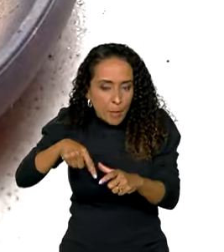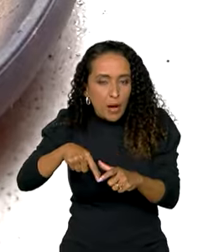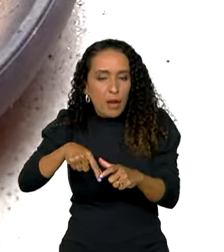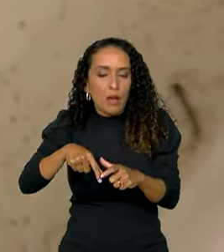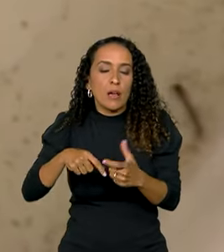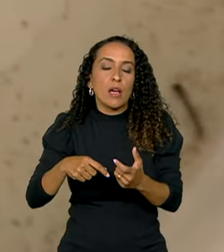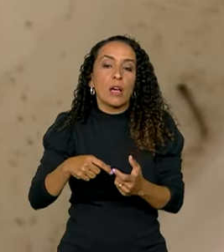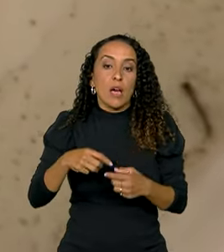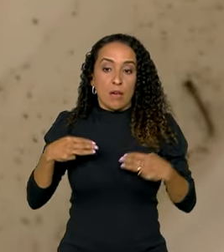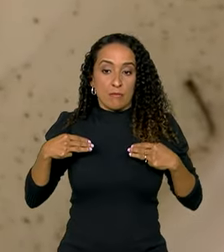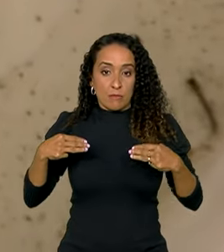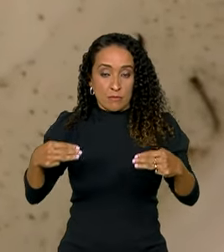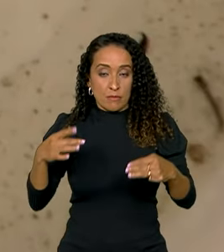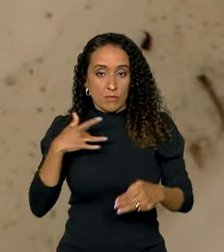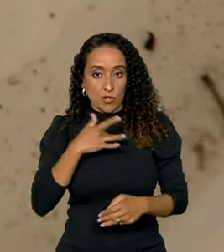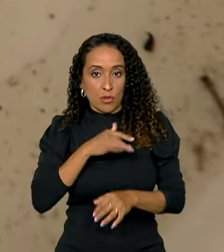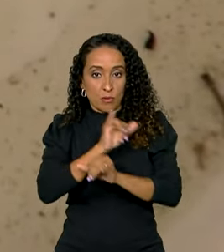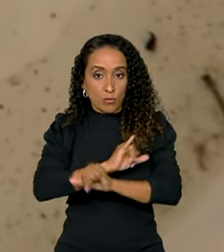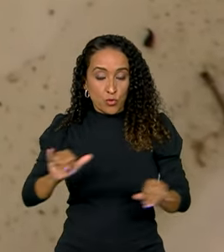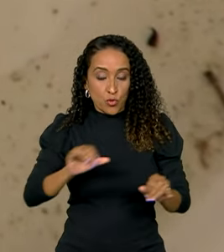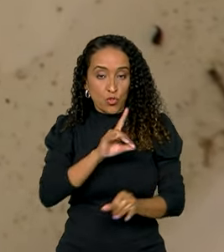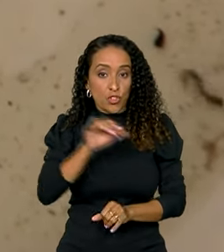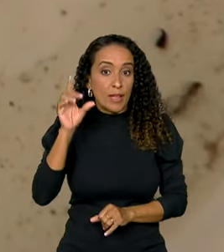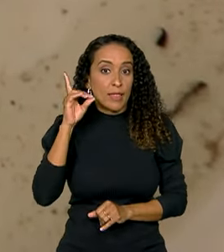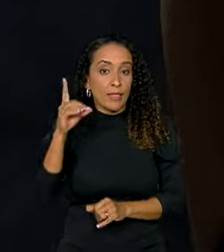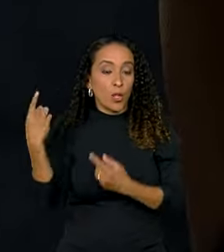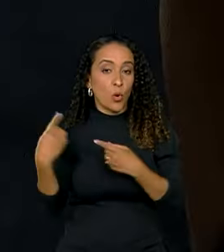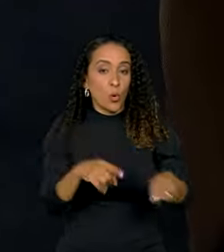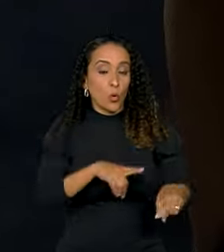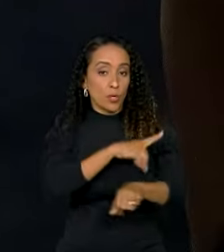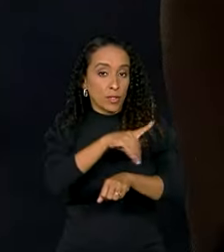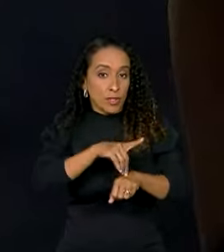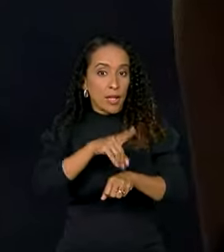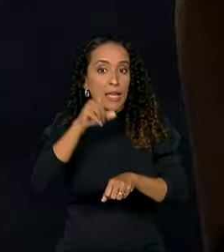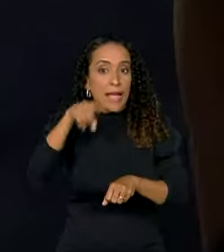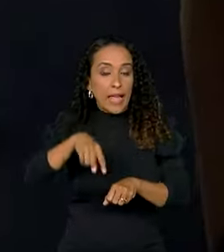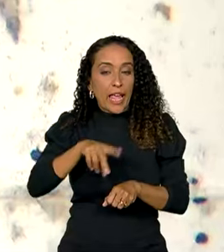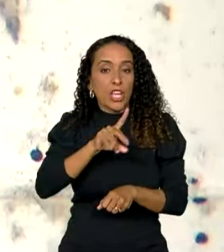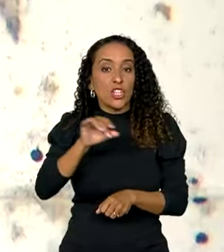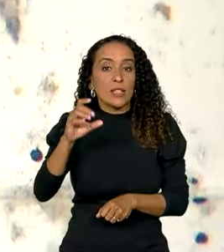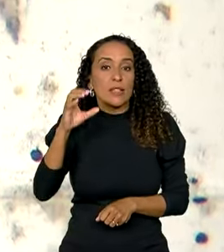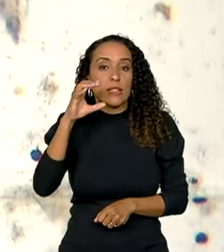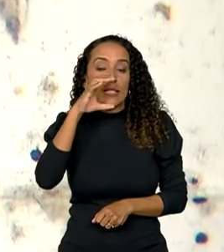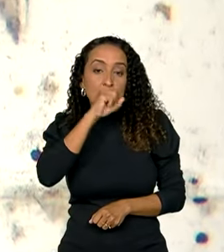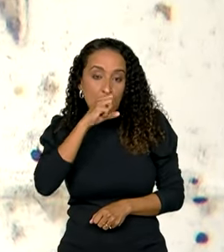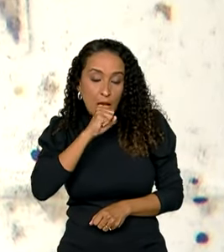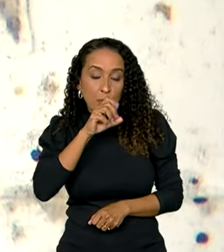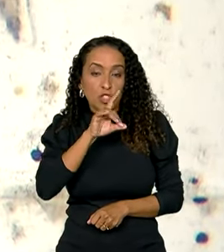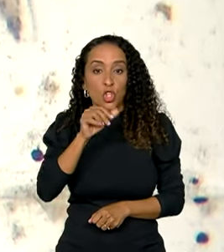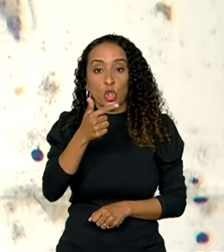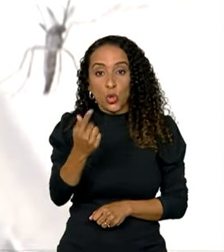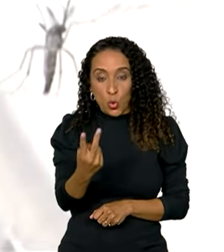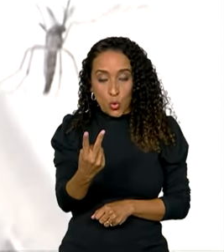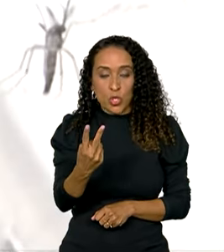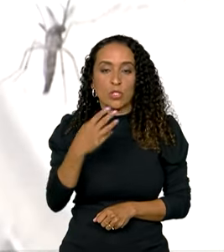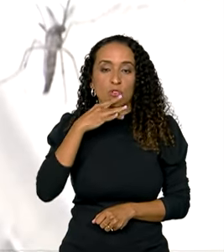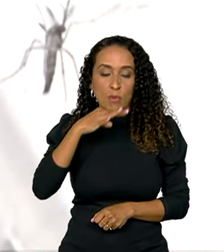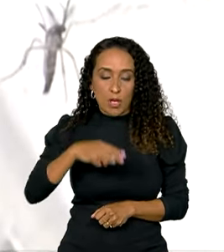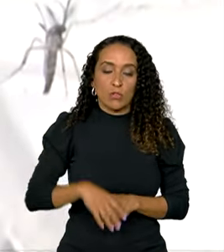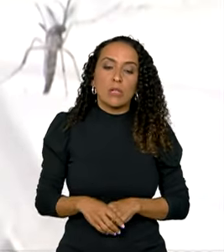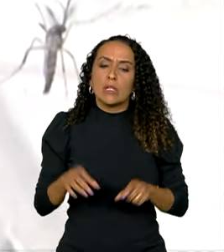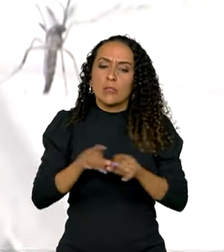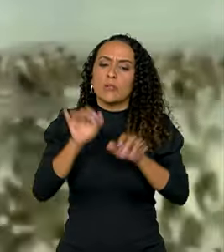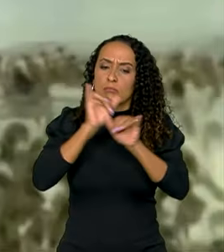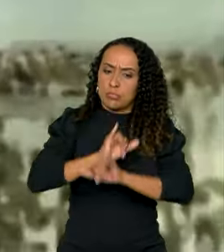o Ministério da Saúde anunciou hoje o dia D de combate à dengue, que será realizado no próximo sábado, dia 2 de março. Além de